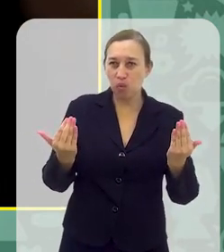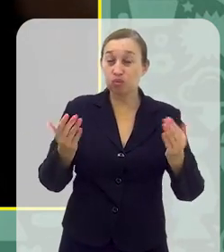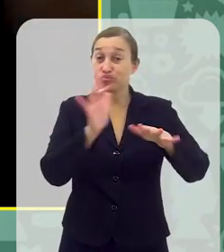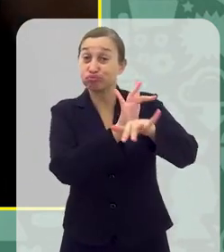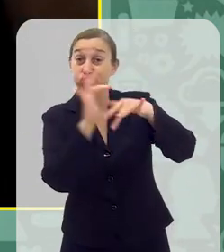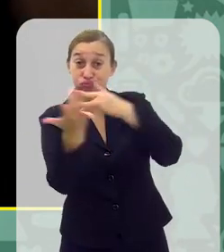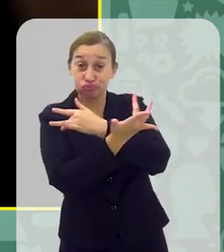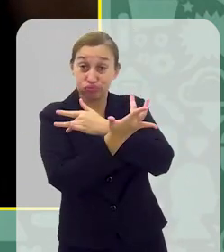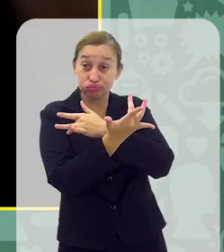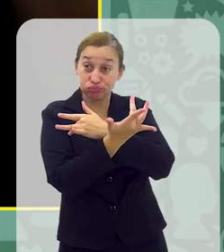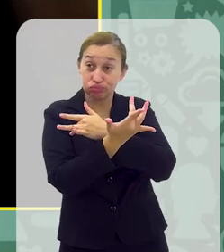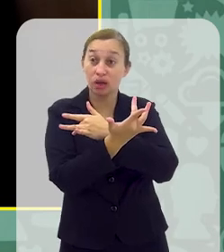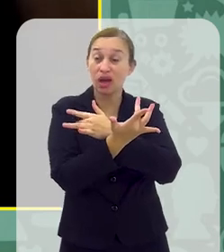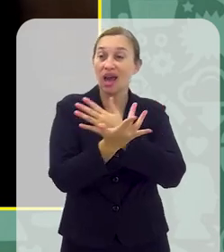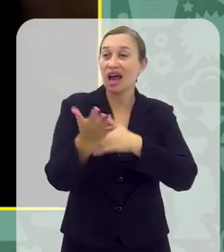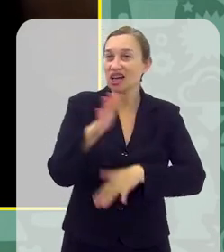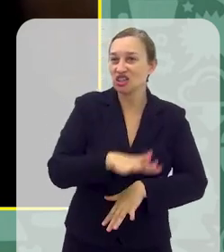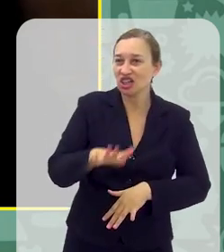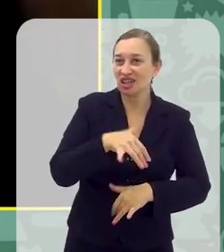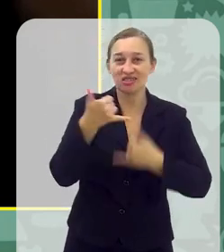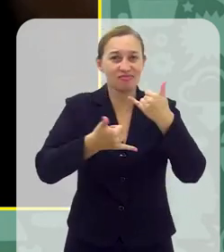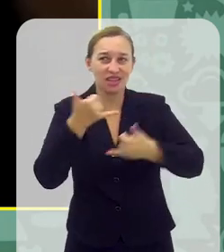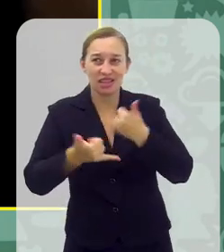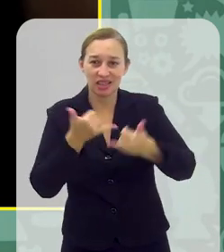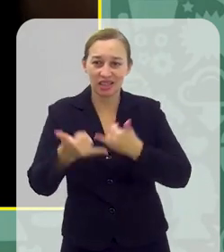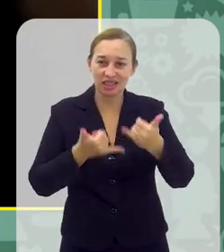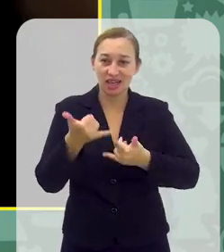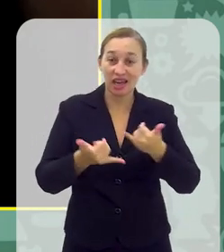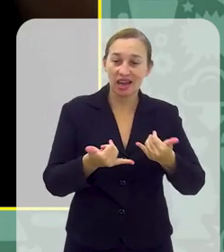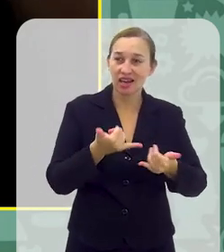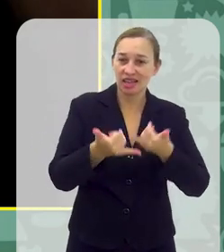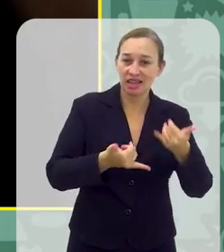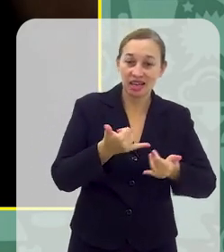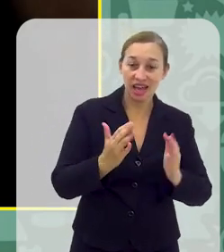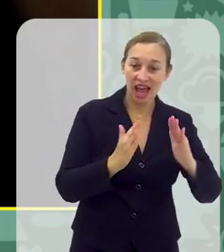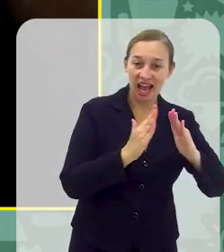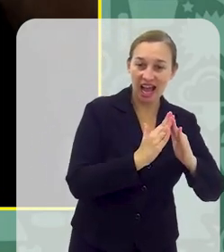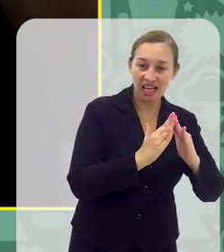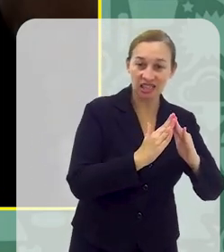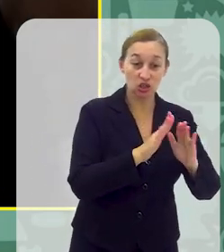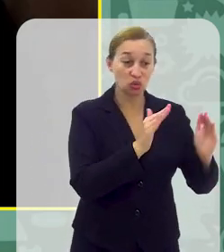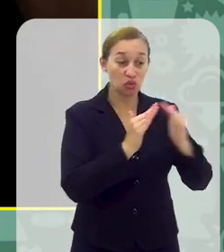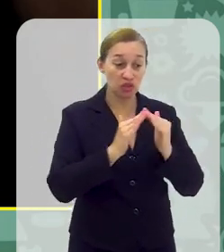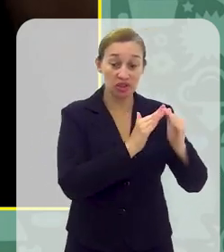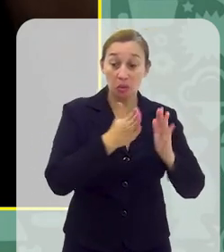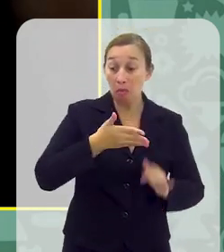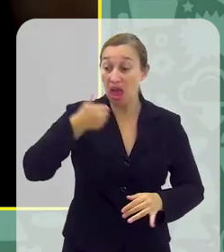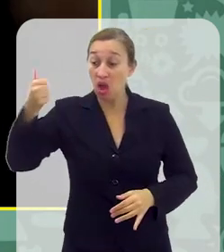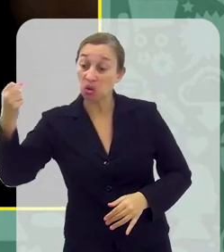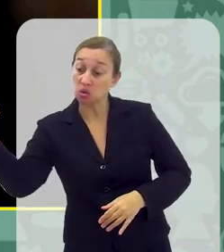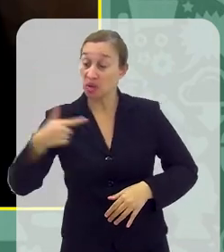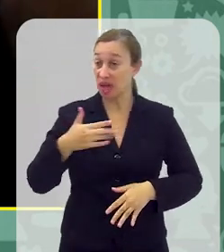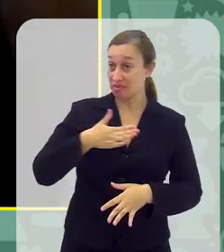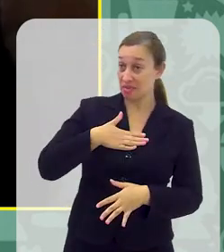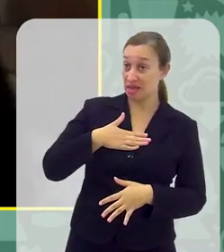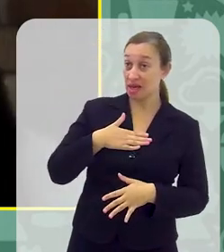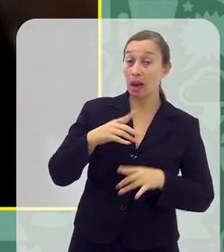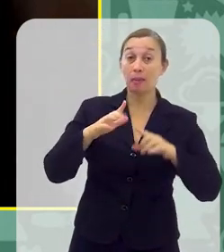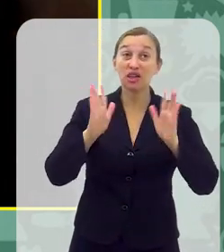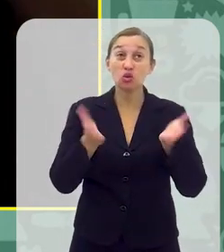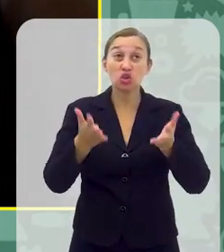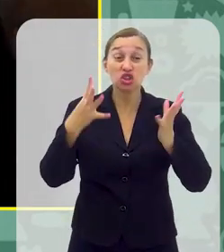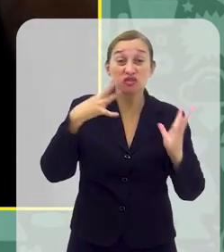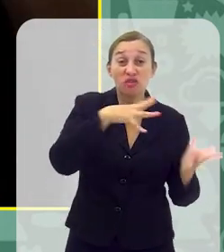todo com a rede social, né? Acho que antes a gente sempre brincava, né? Que a grama do vizinho era mais verde Só que hoje a gente vê do mundo